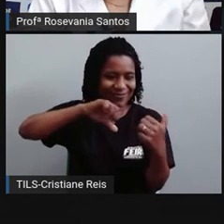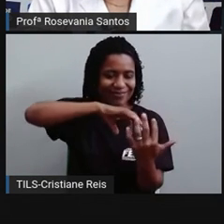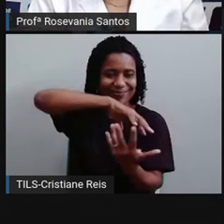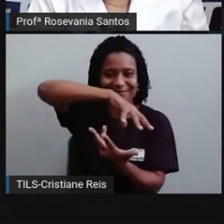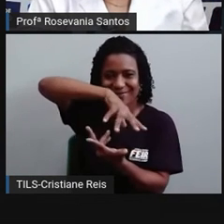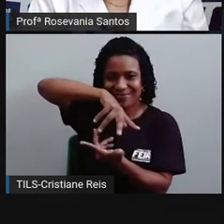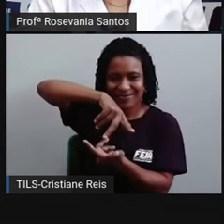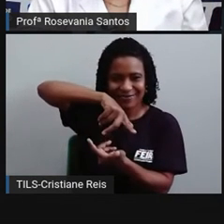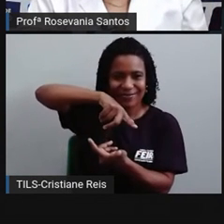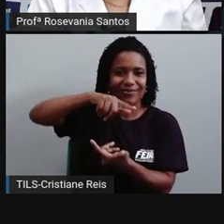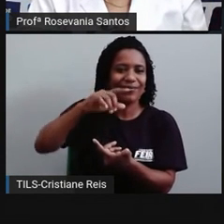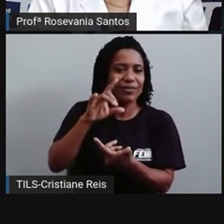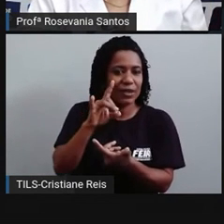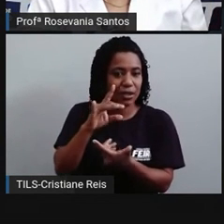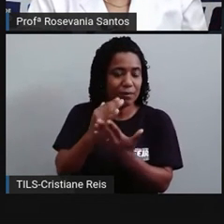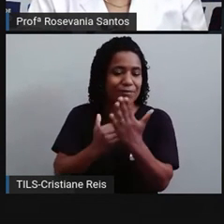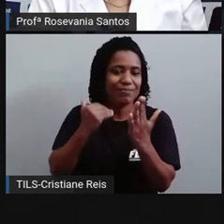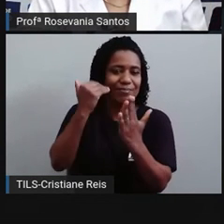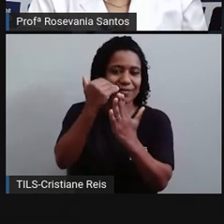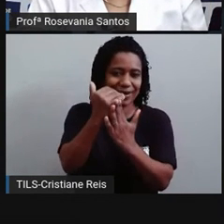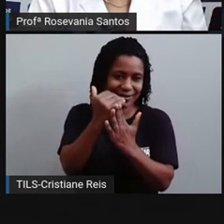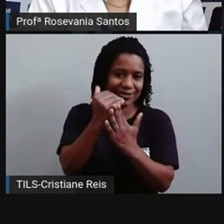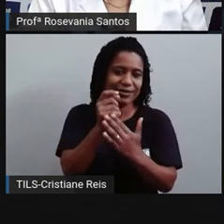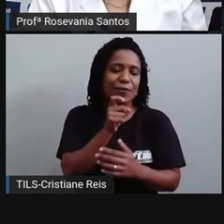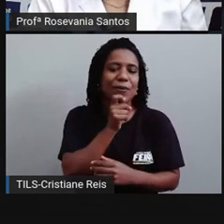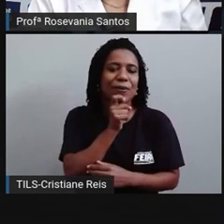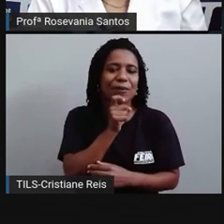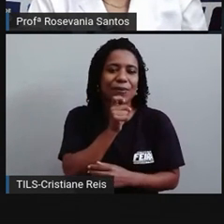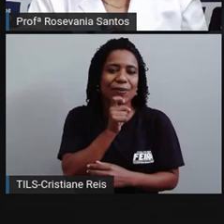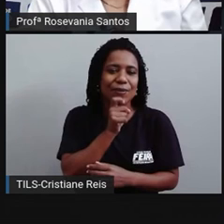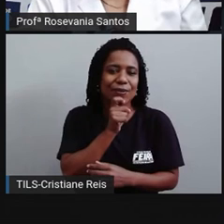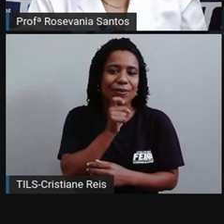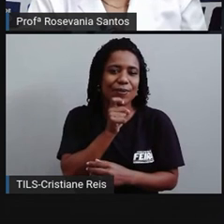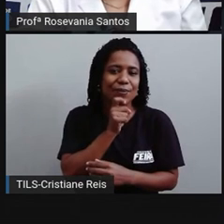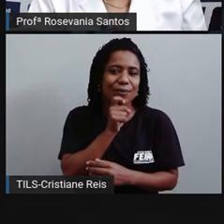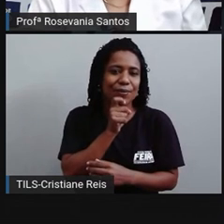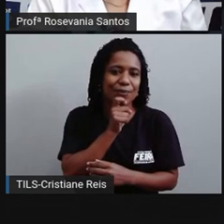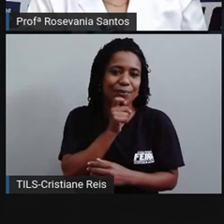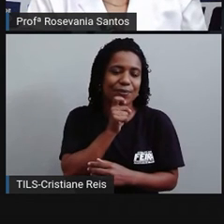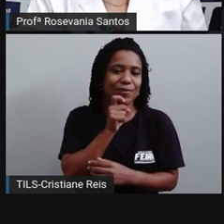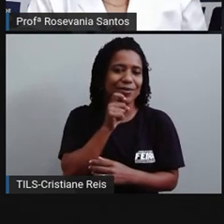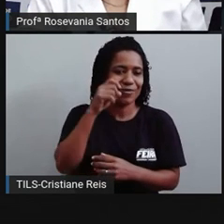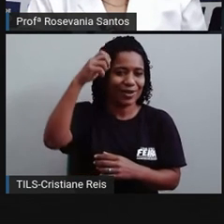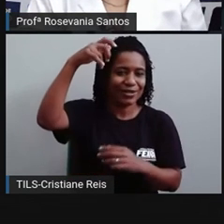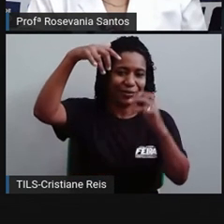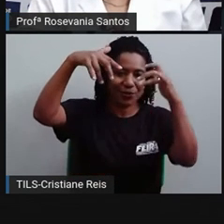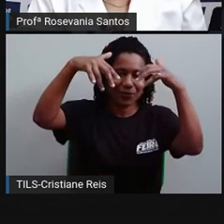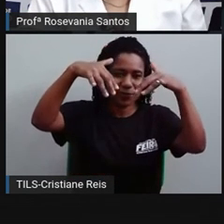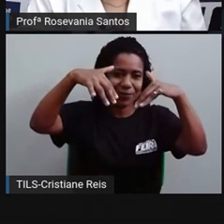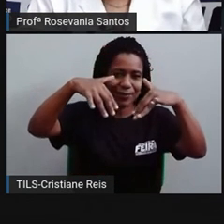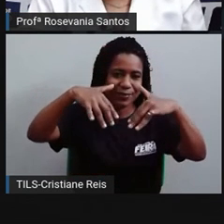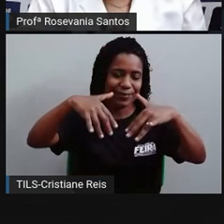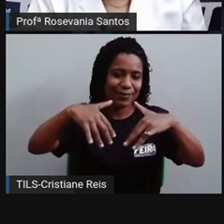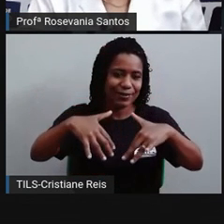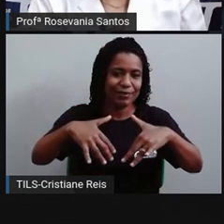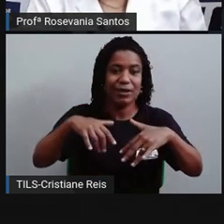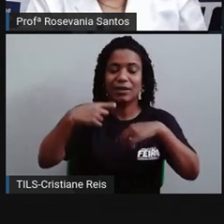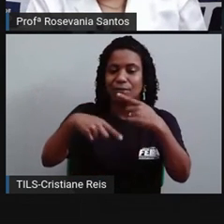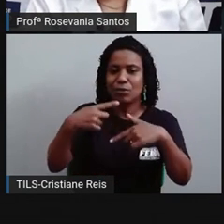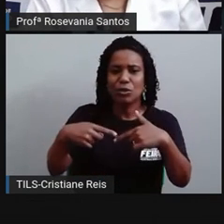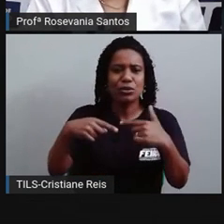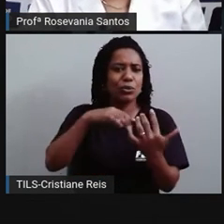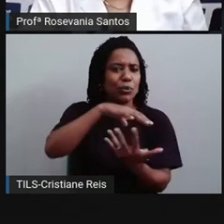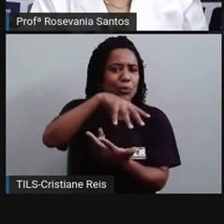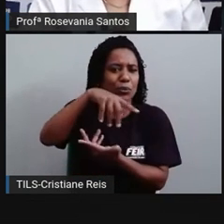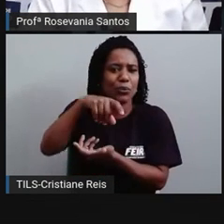de um pouquinho, né, que acaba começando a esfriar para chegar no inverno. Mas se eu saio do inverno, eu começo a esquentar para chegar